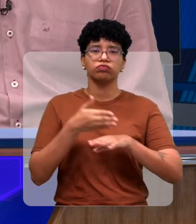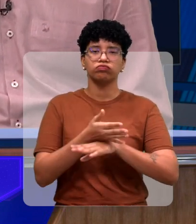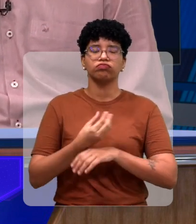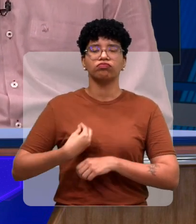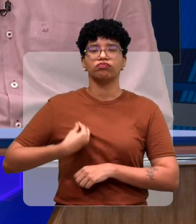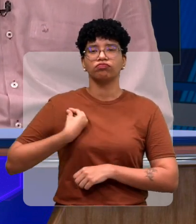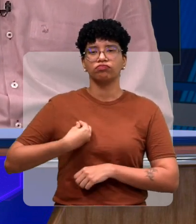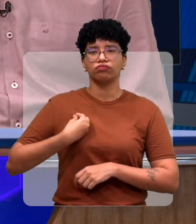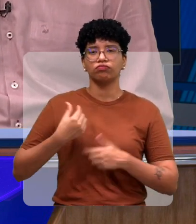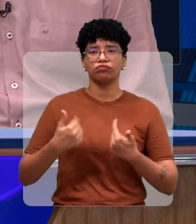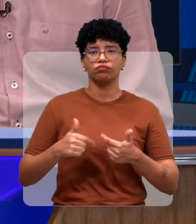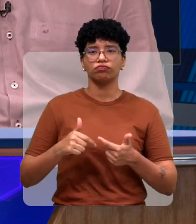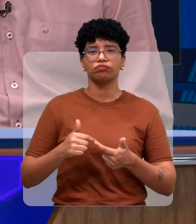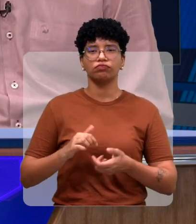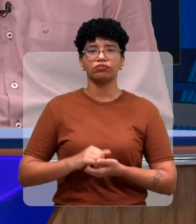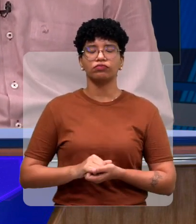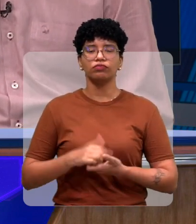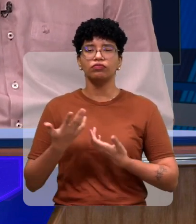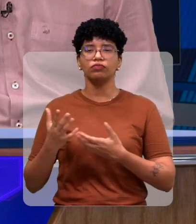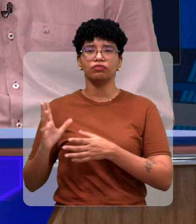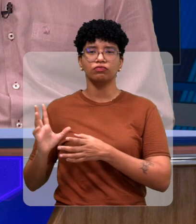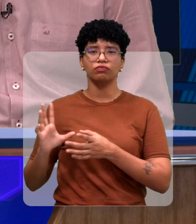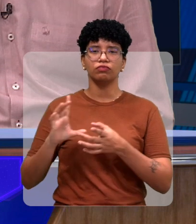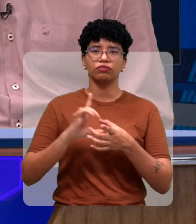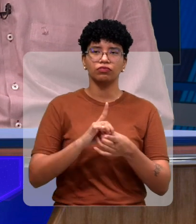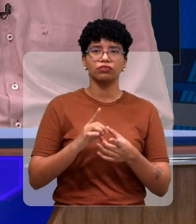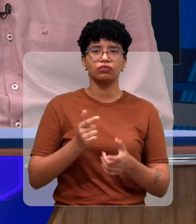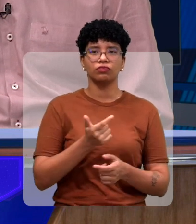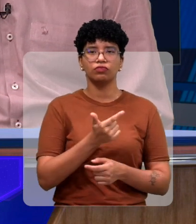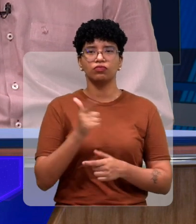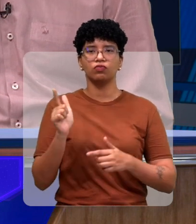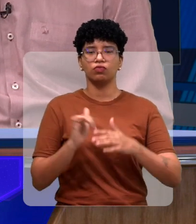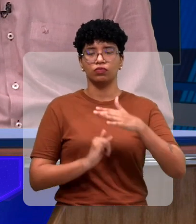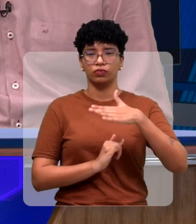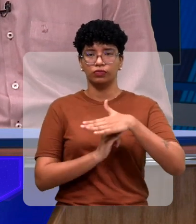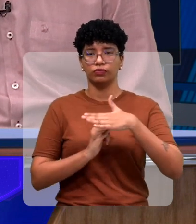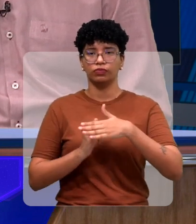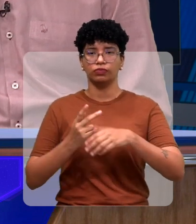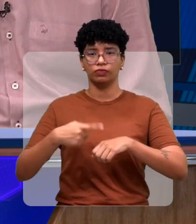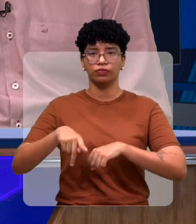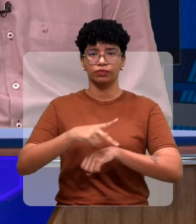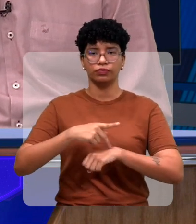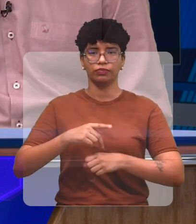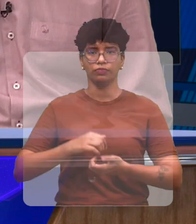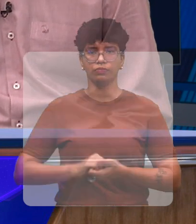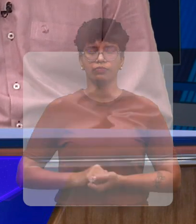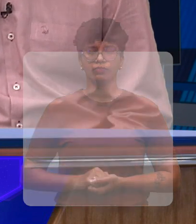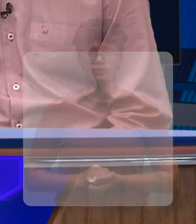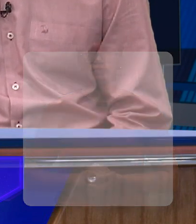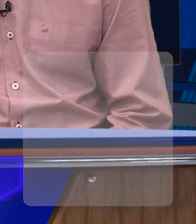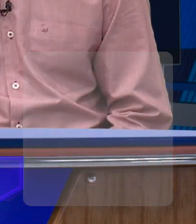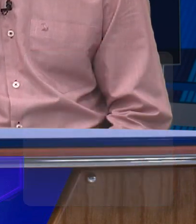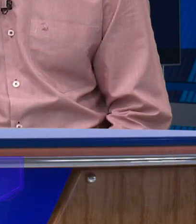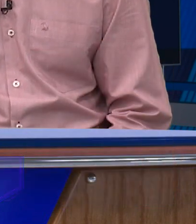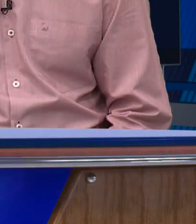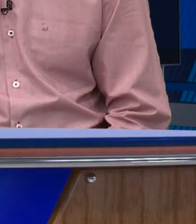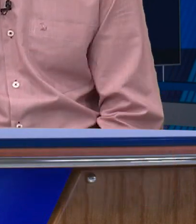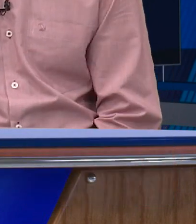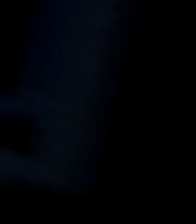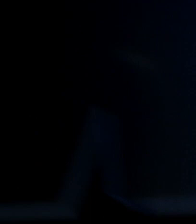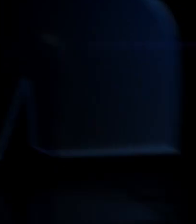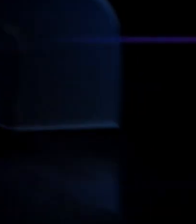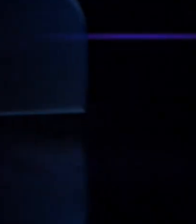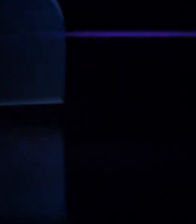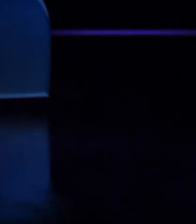sobre o funcionamento da Arevid, e quais são as parcerias em outras instituições no país. Tá bom? Até já.